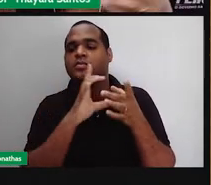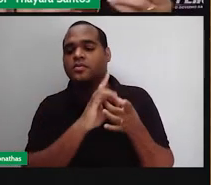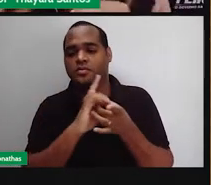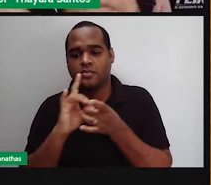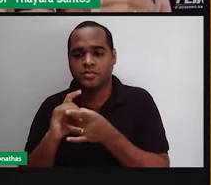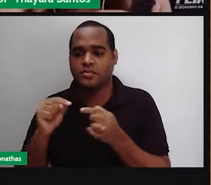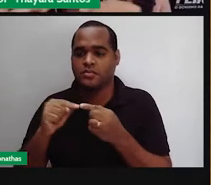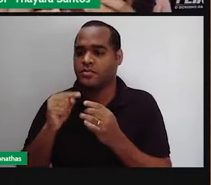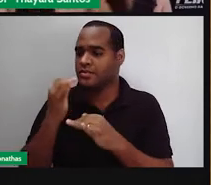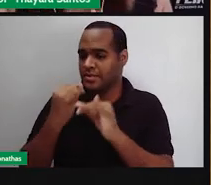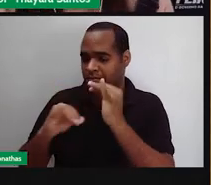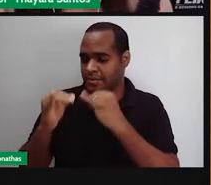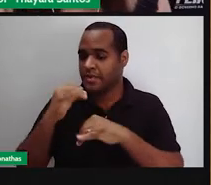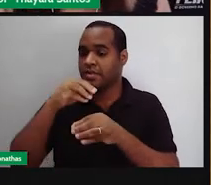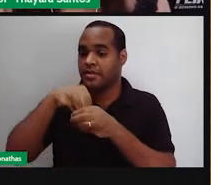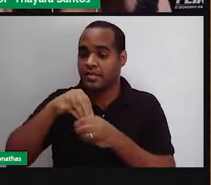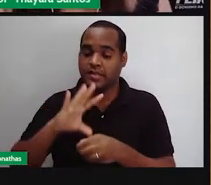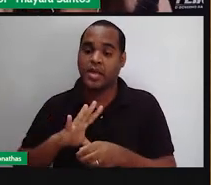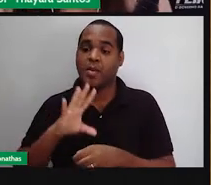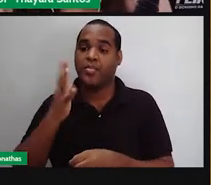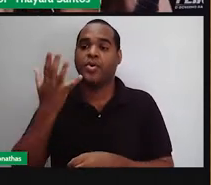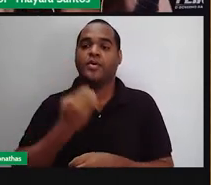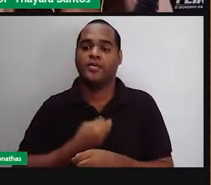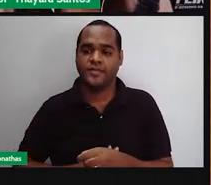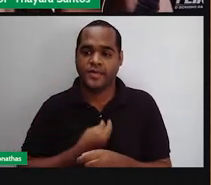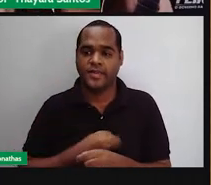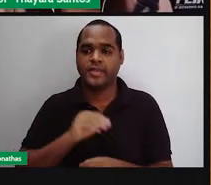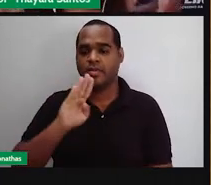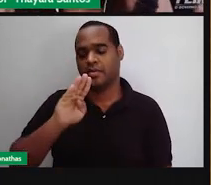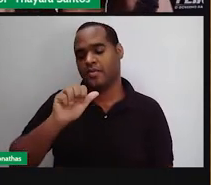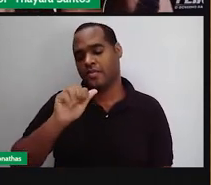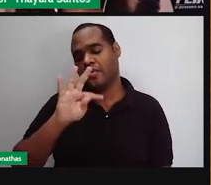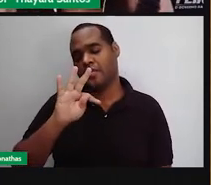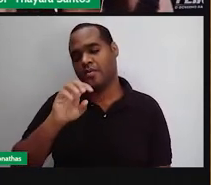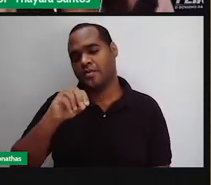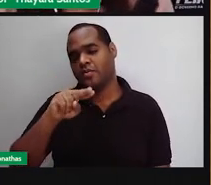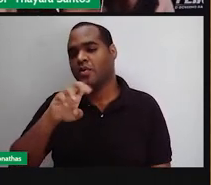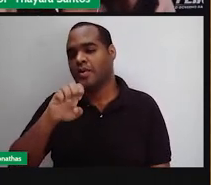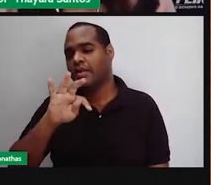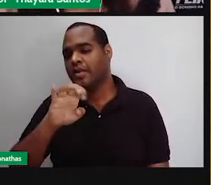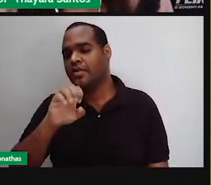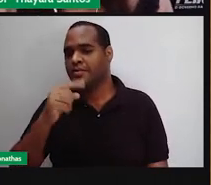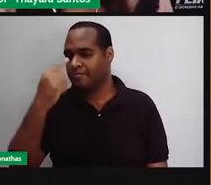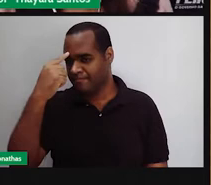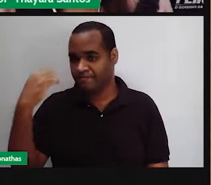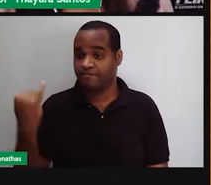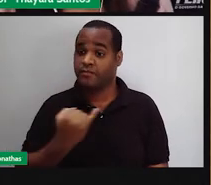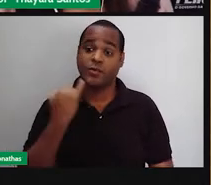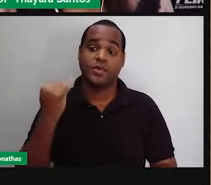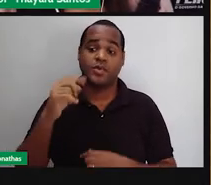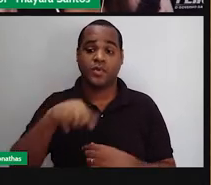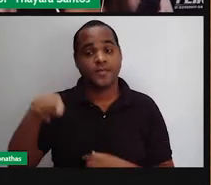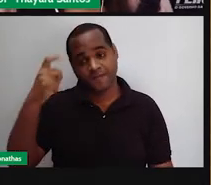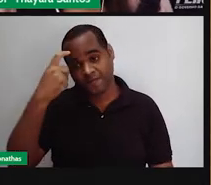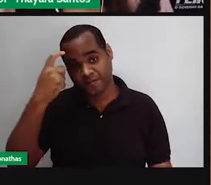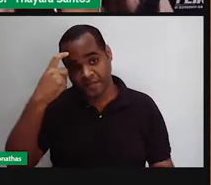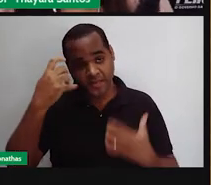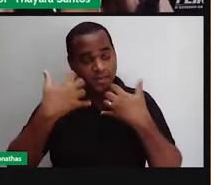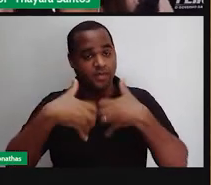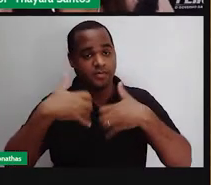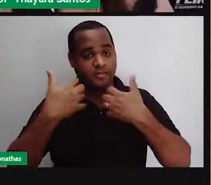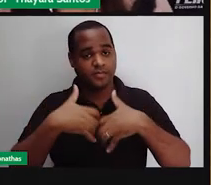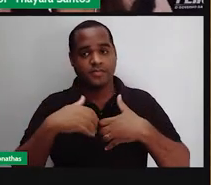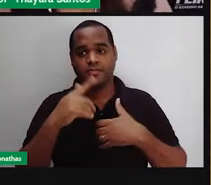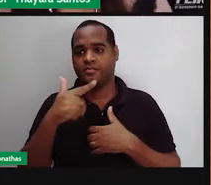com essas reações químicas que acontecem aí nos bastonetes. Então, isso é muito interessante da gente pensar. E outra coisa que